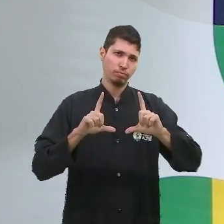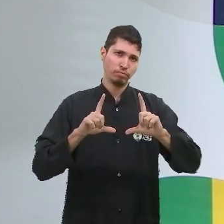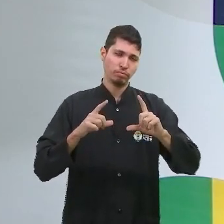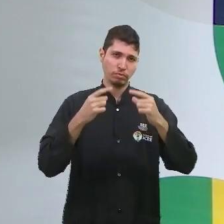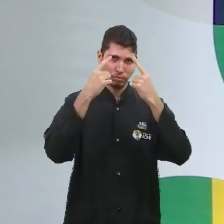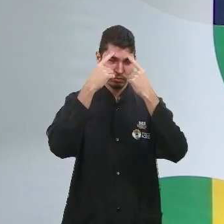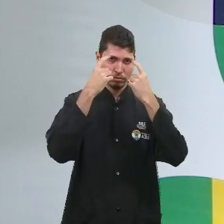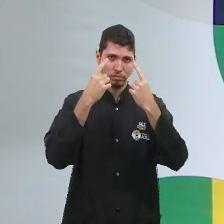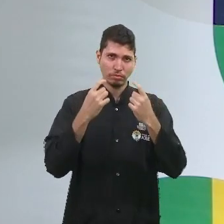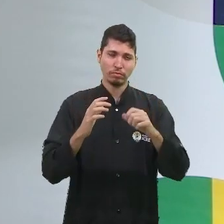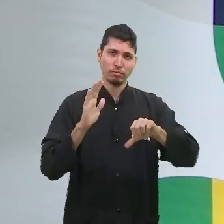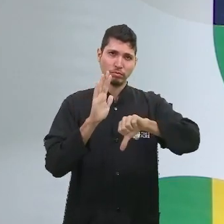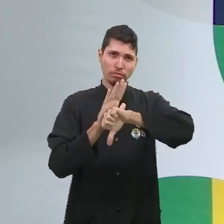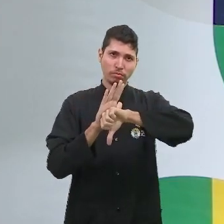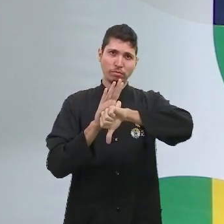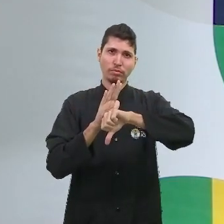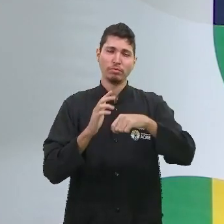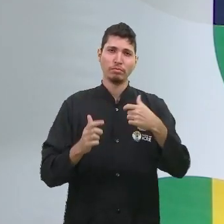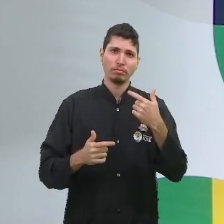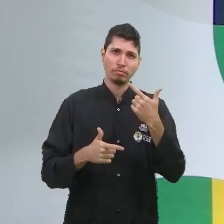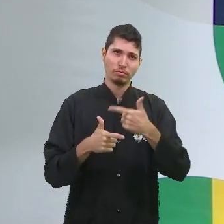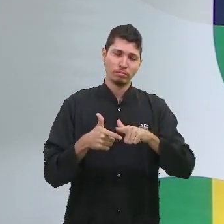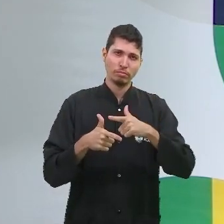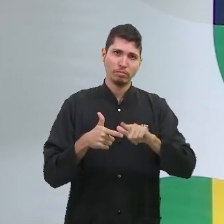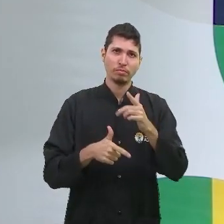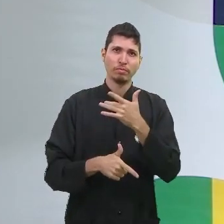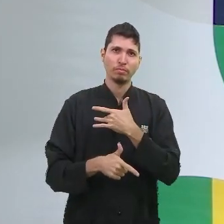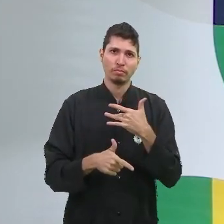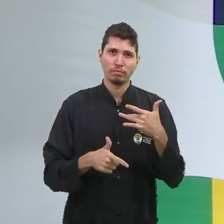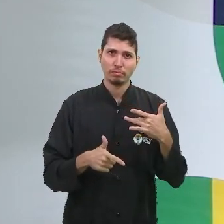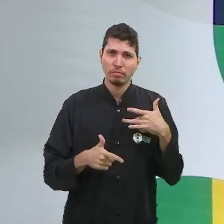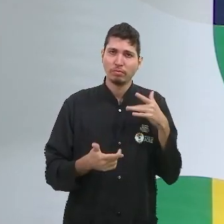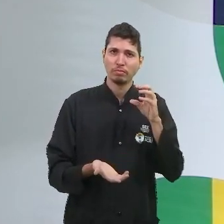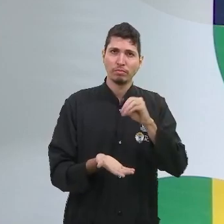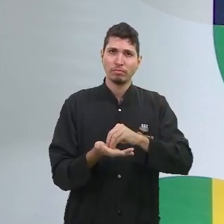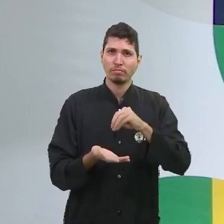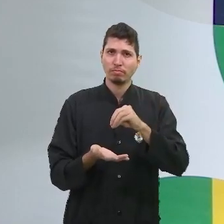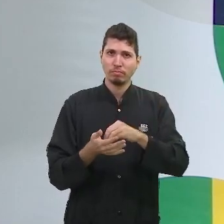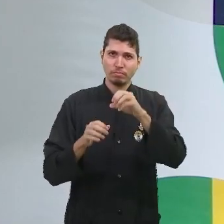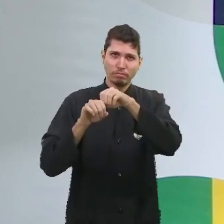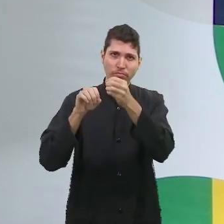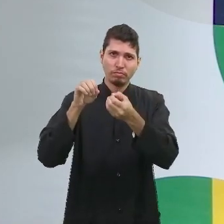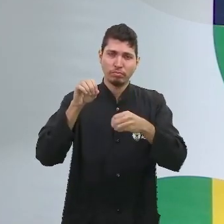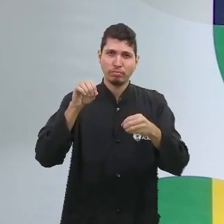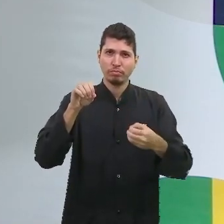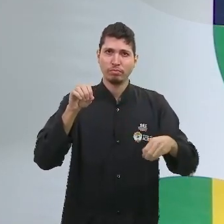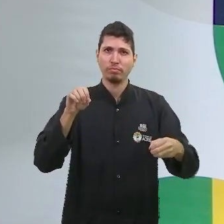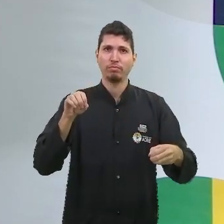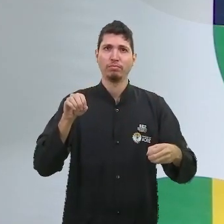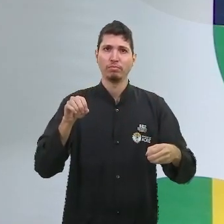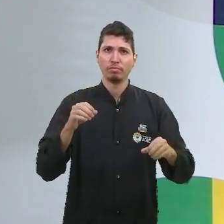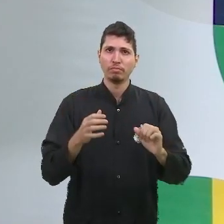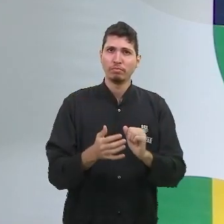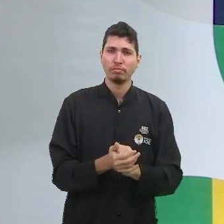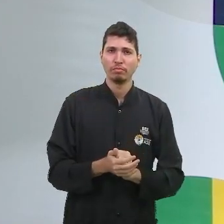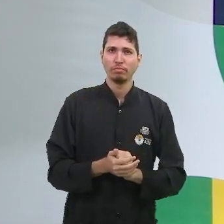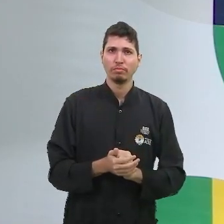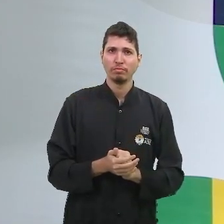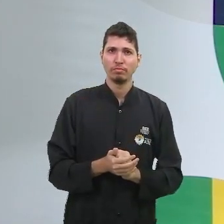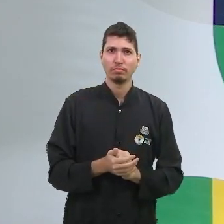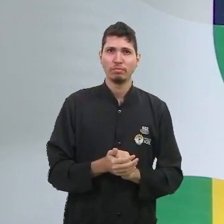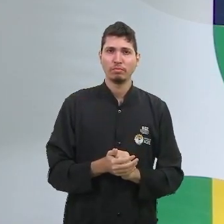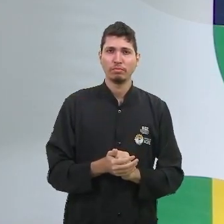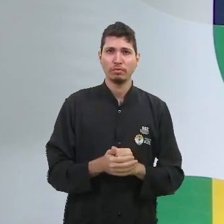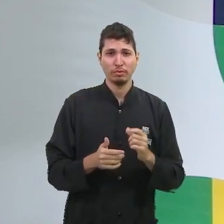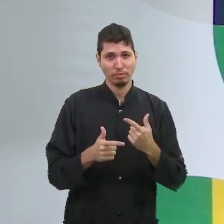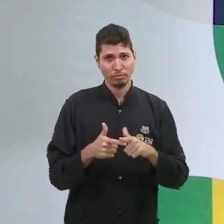problemas na área da saúde, né? Devido à ausência de saneamento básico, começaram a surgir a partir daí,